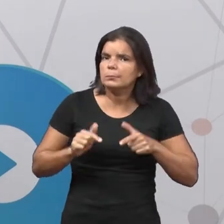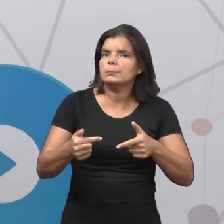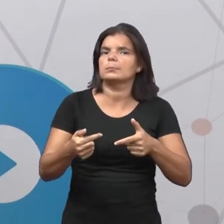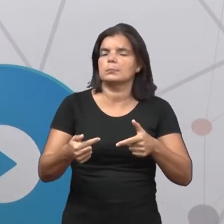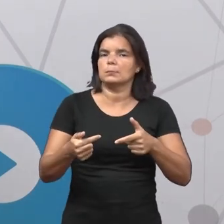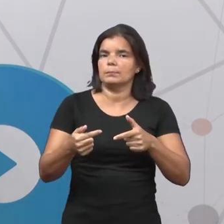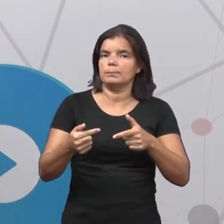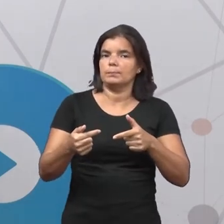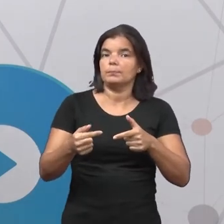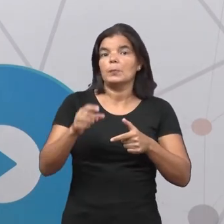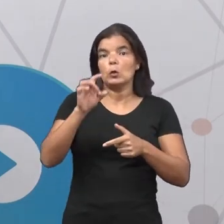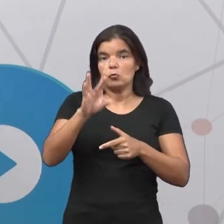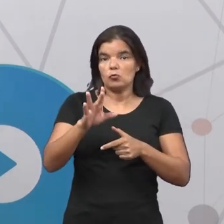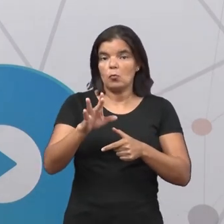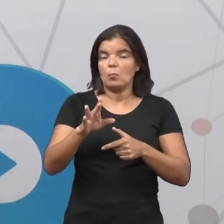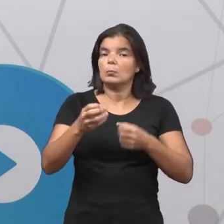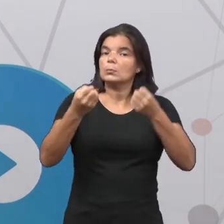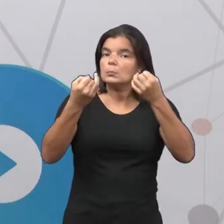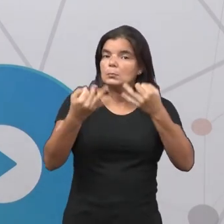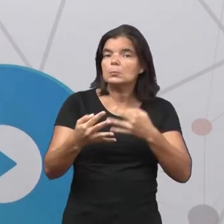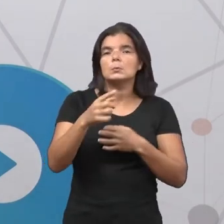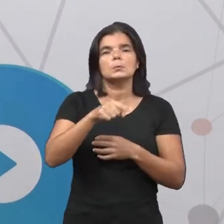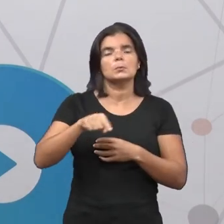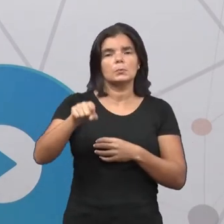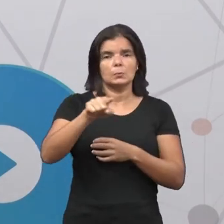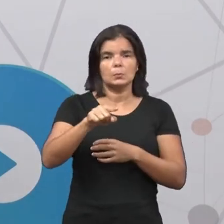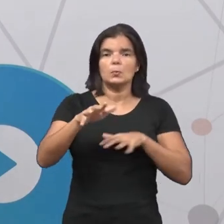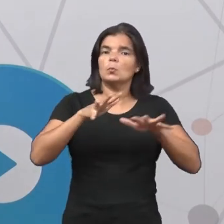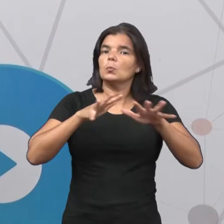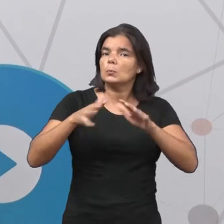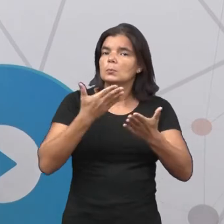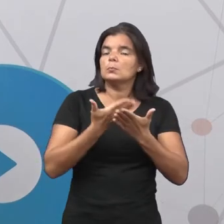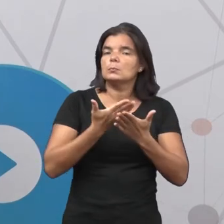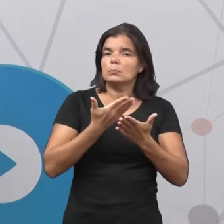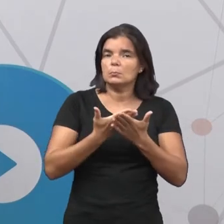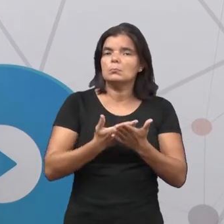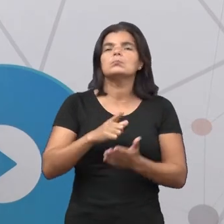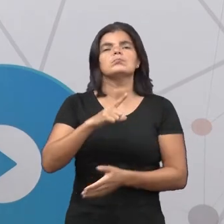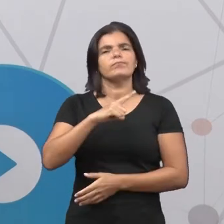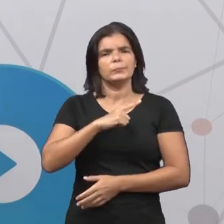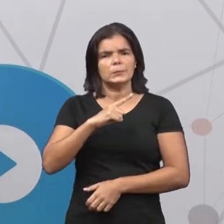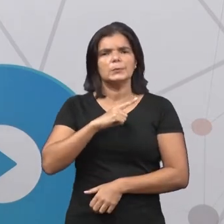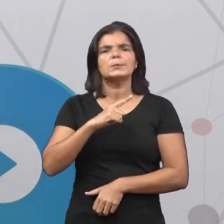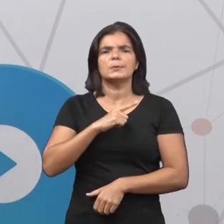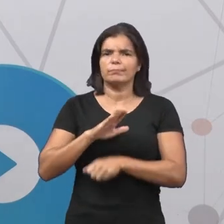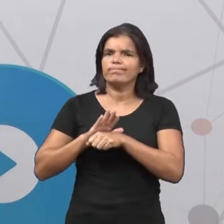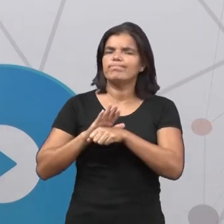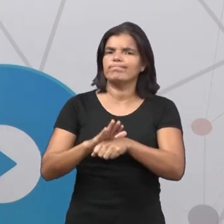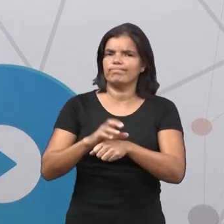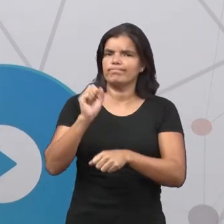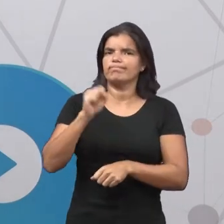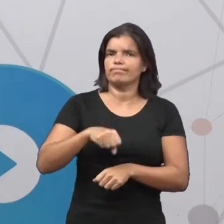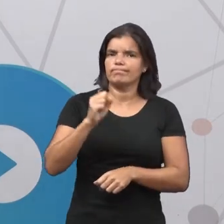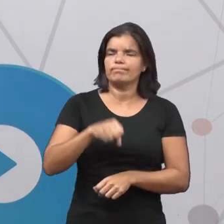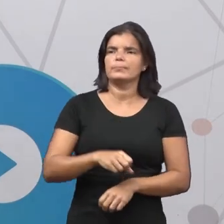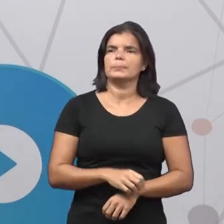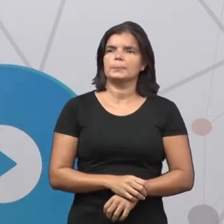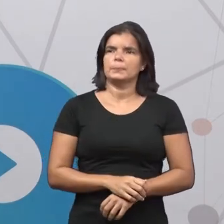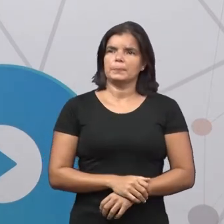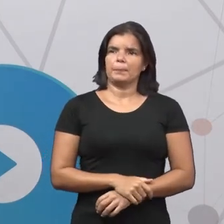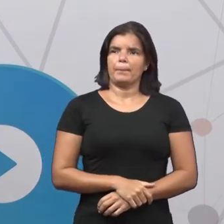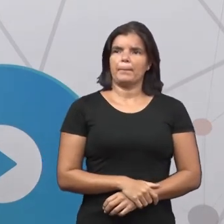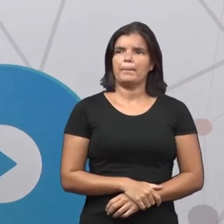aquela ordem. Eu apenas quero destacar a vocês que o movimento estudantil teve parcela expressiva. Vamos à